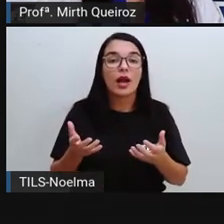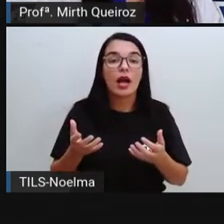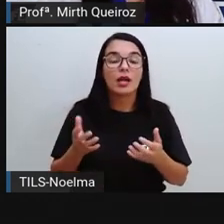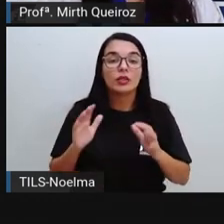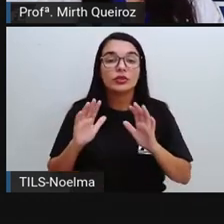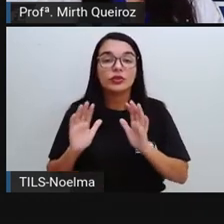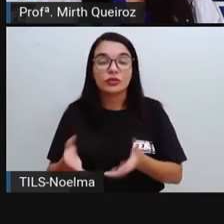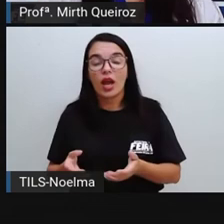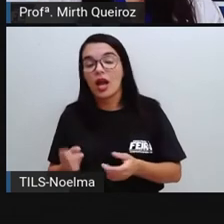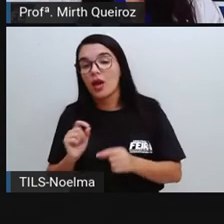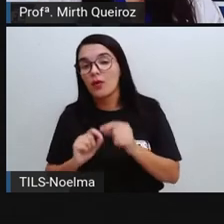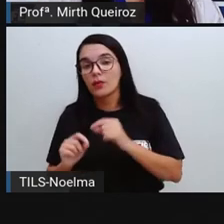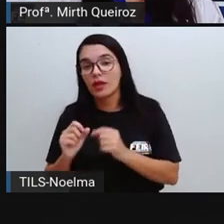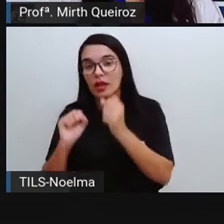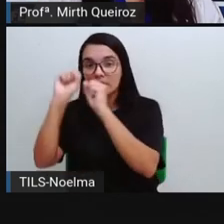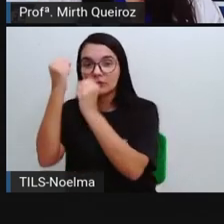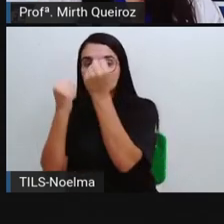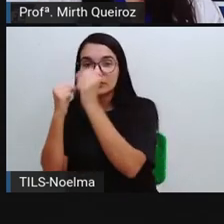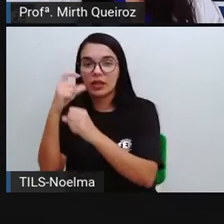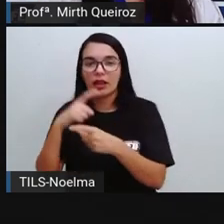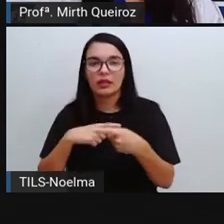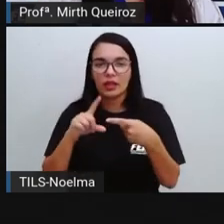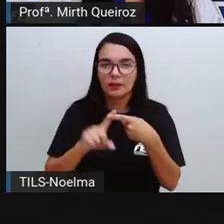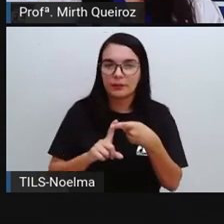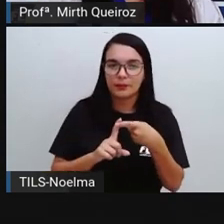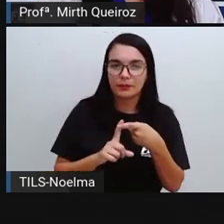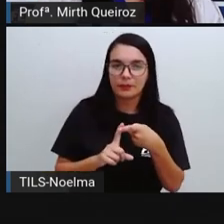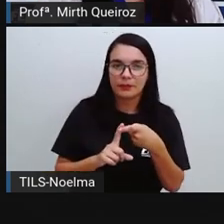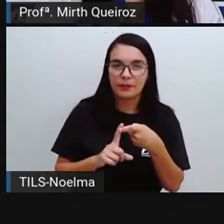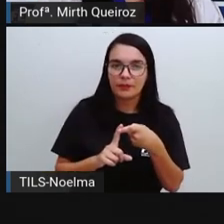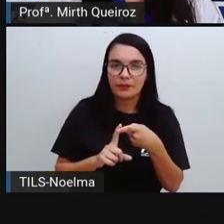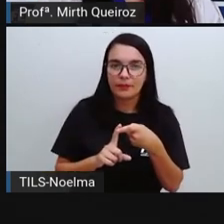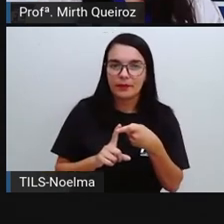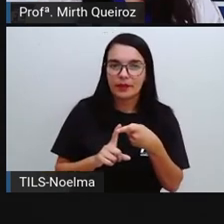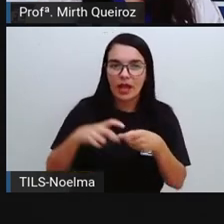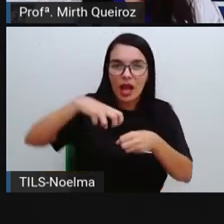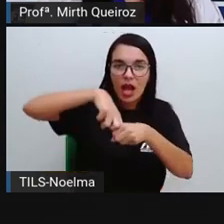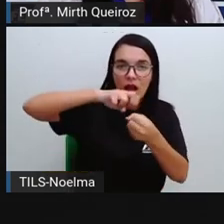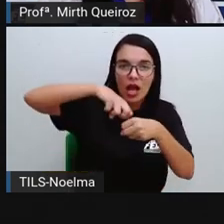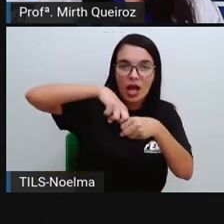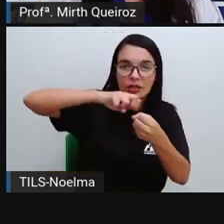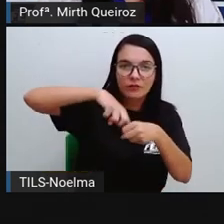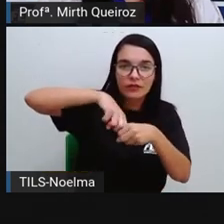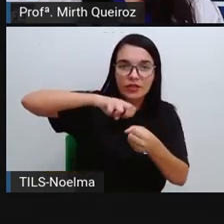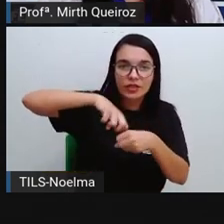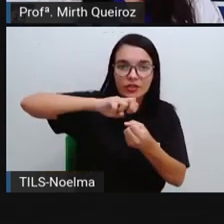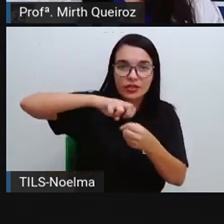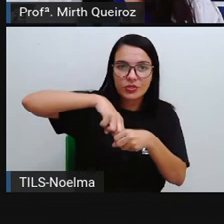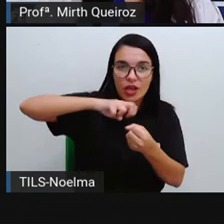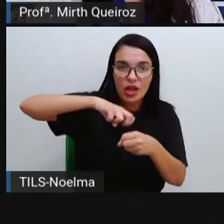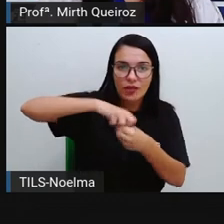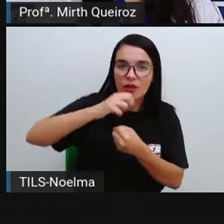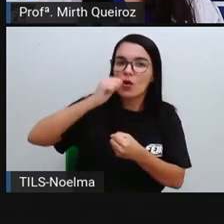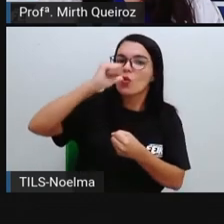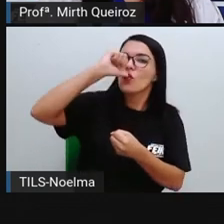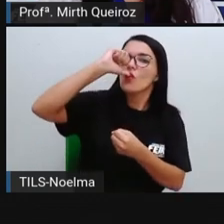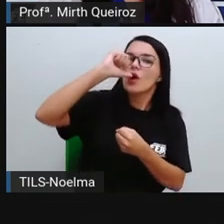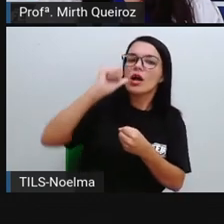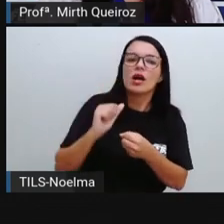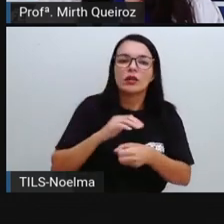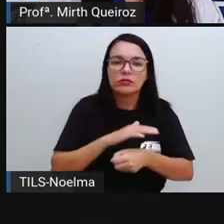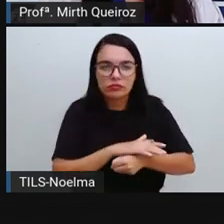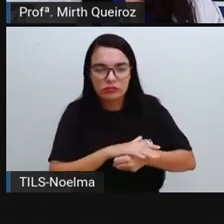E industrializados, nós temos aí o... Aqui a água, né? Nós temos o tomate, o